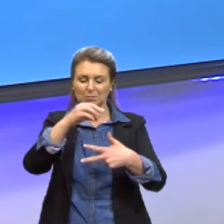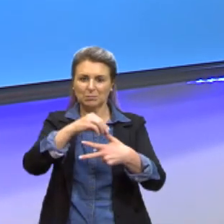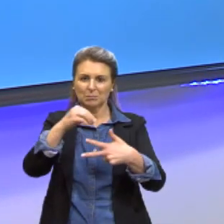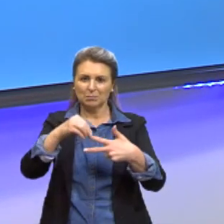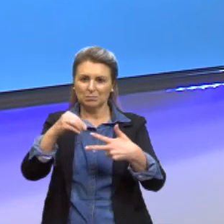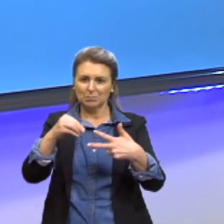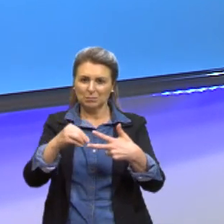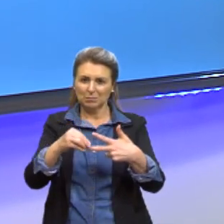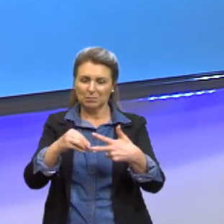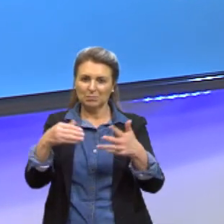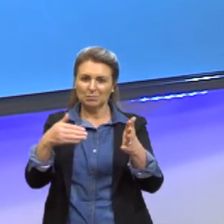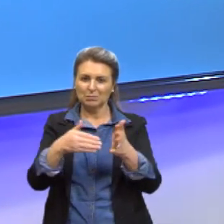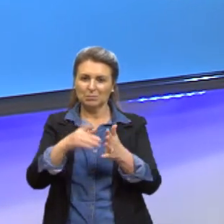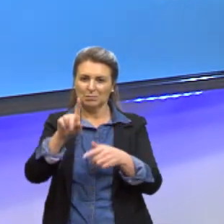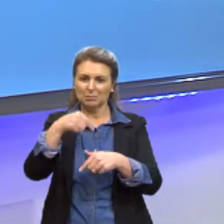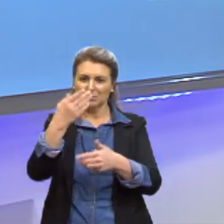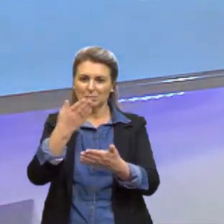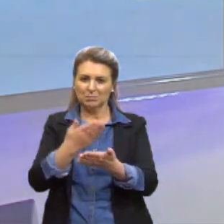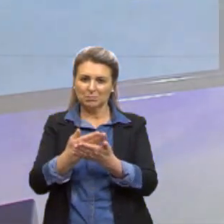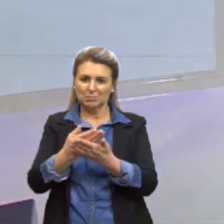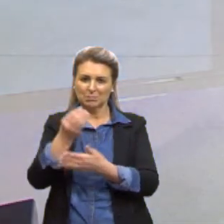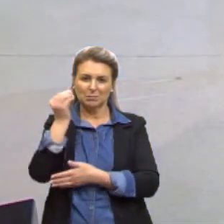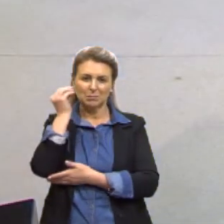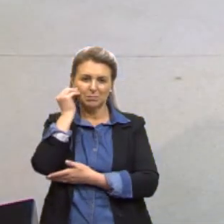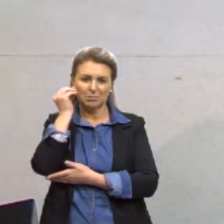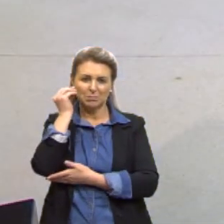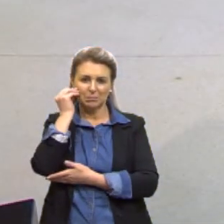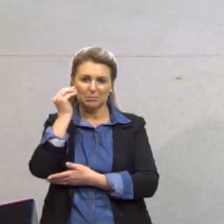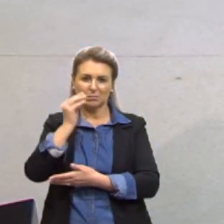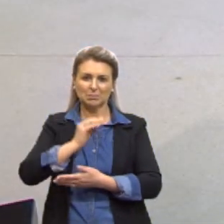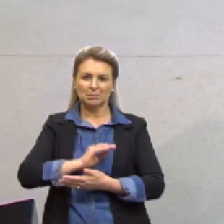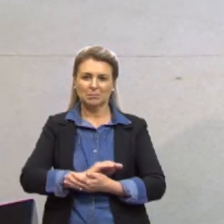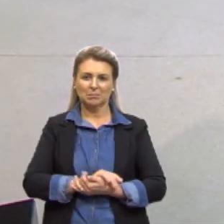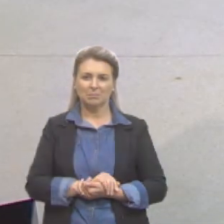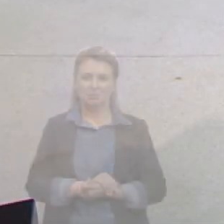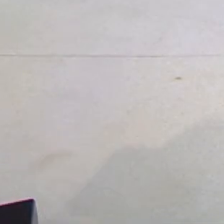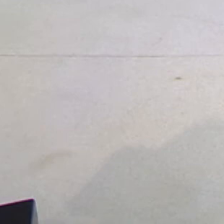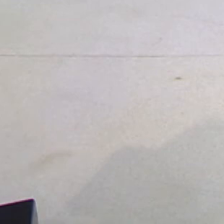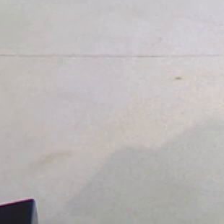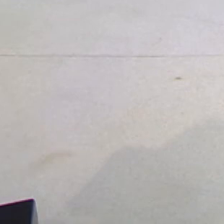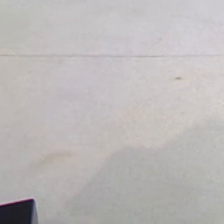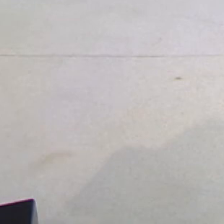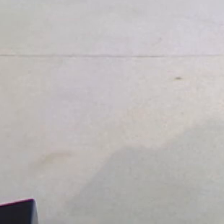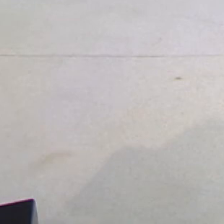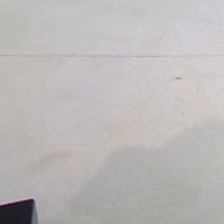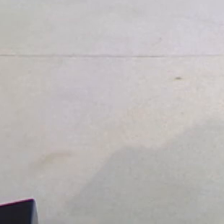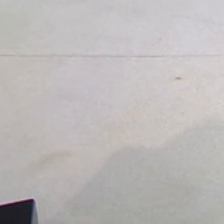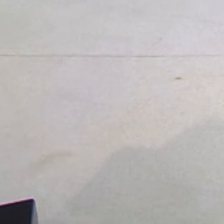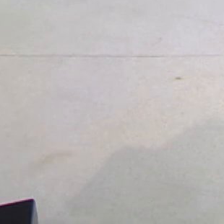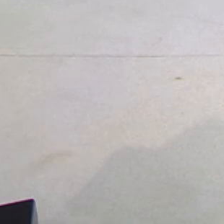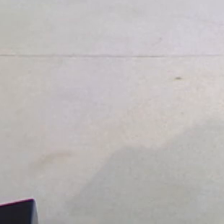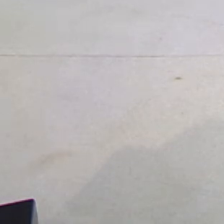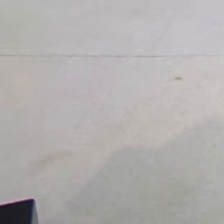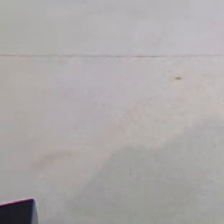Fiquem com Deus. Até a próxima. Um beijo. Música Música Música